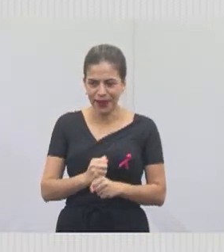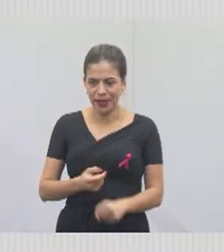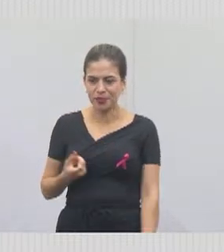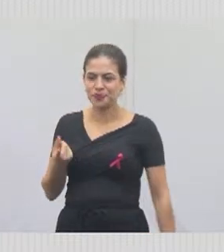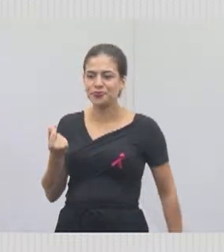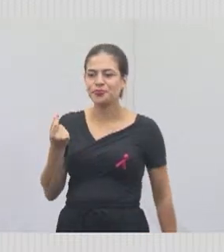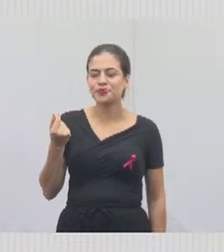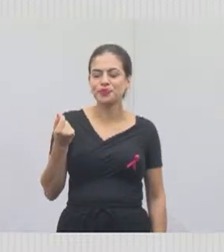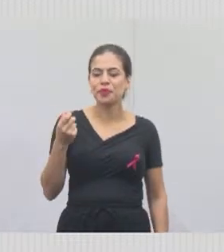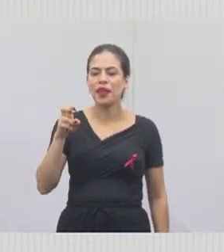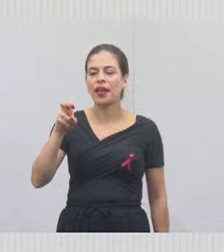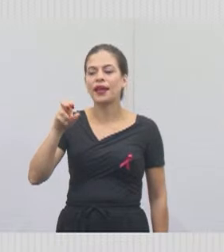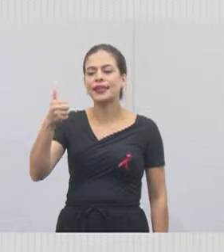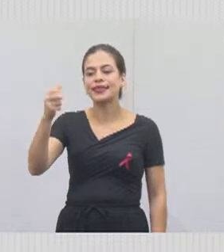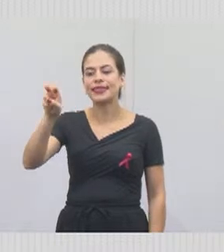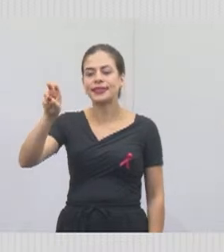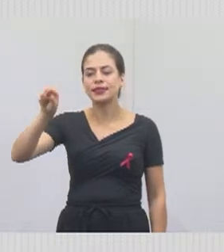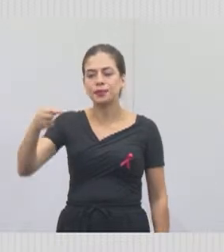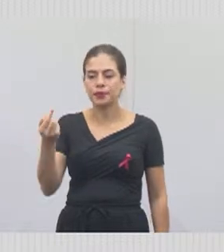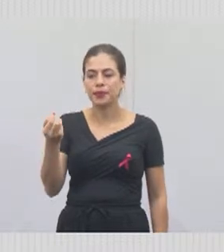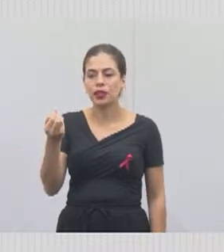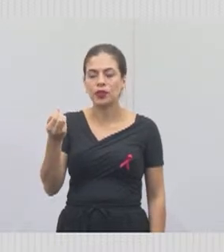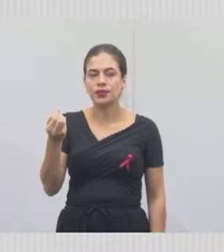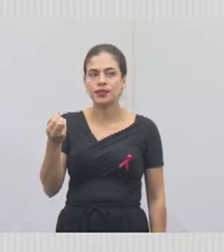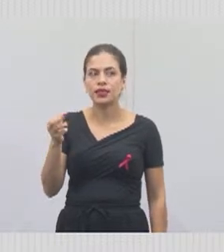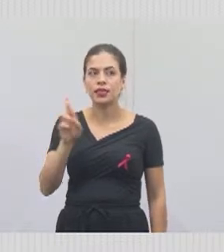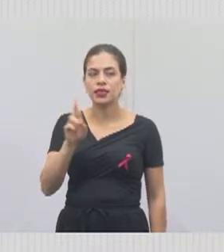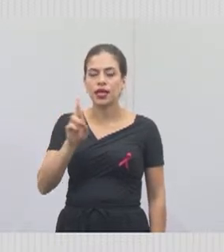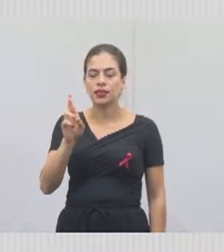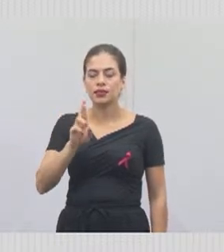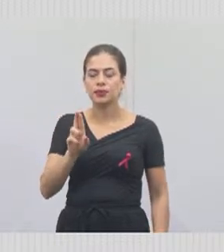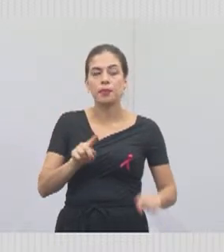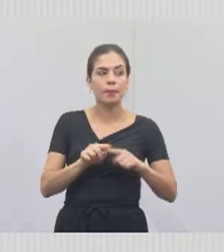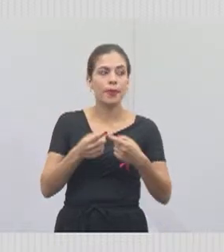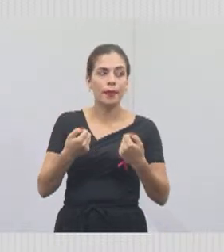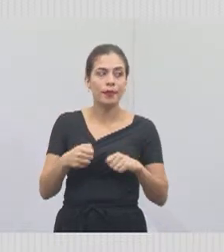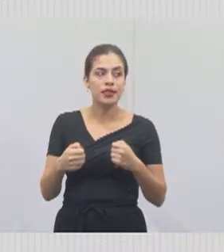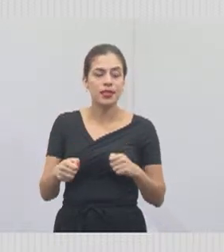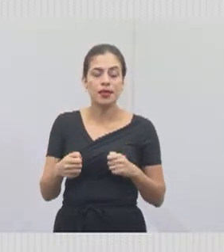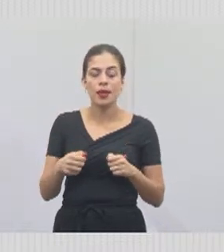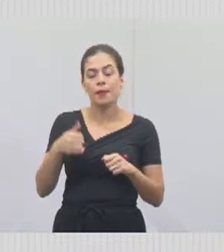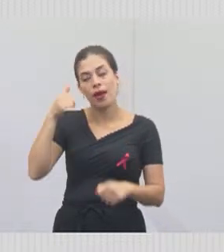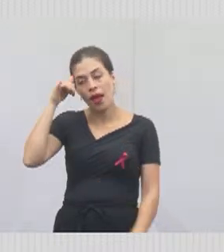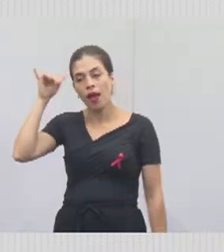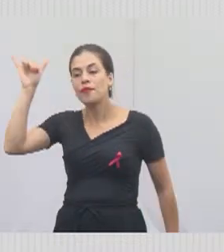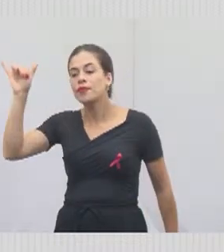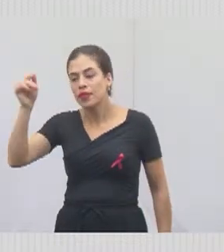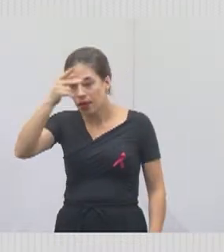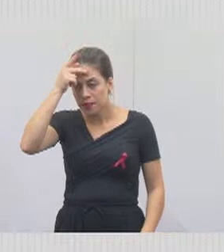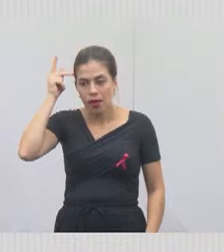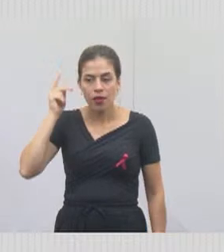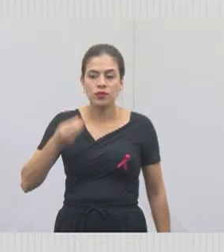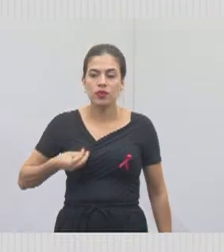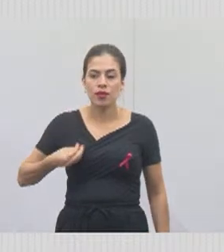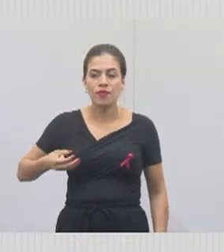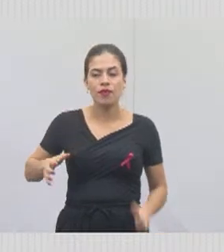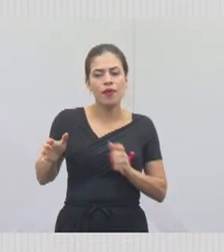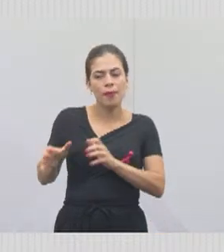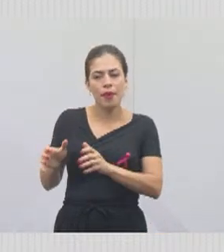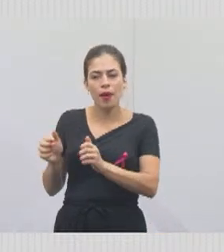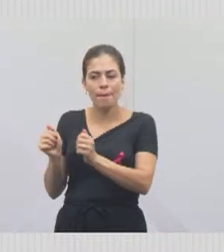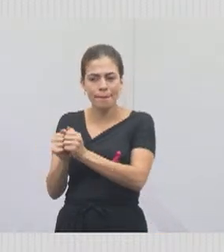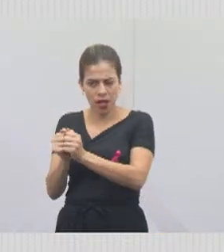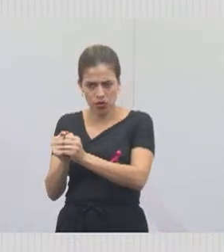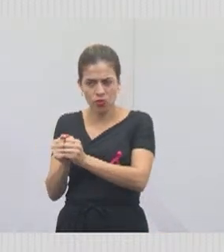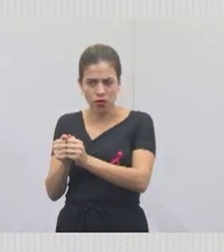um valor de 15 milhões, mas necessária para evitar que os moradores locais